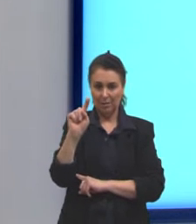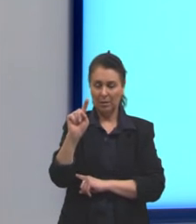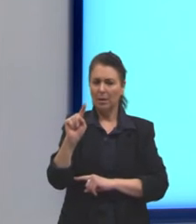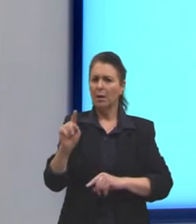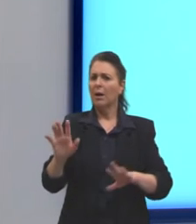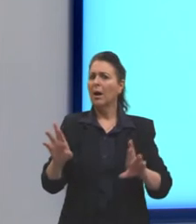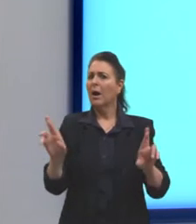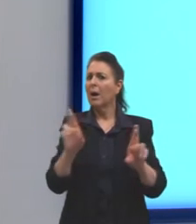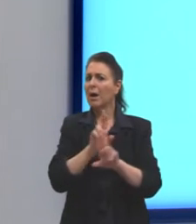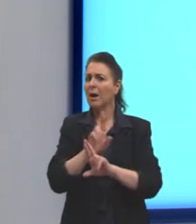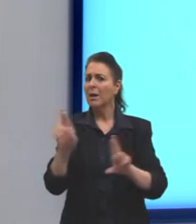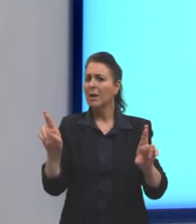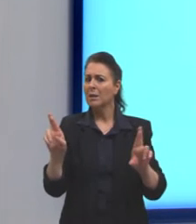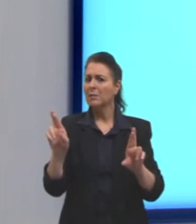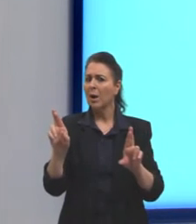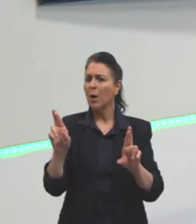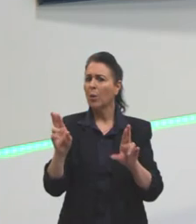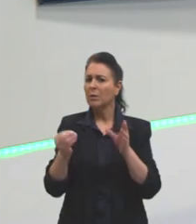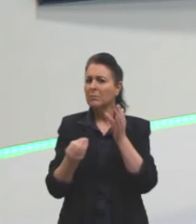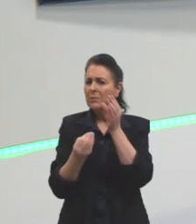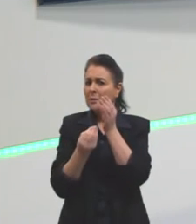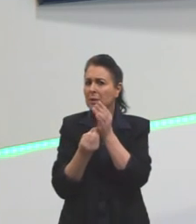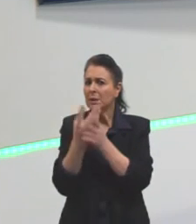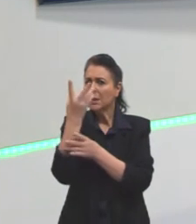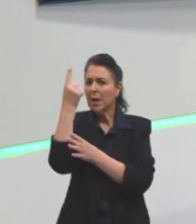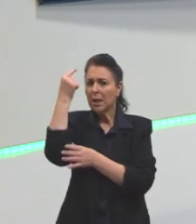cabeça do leitor?